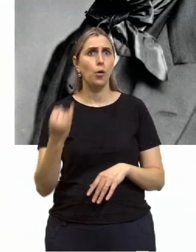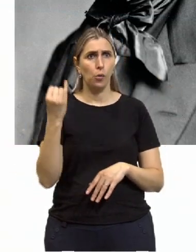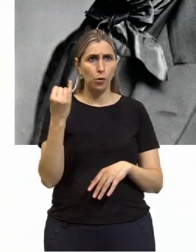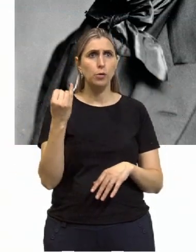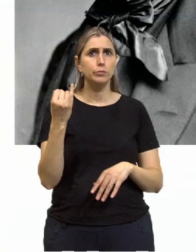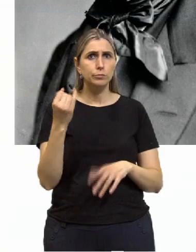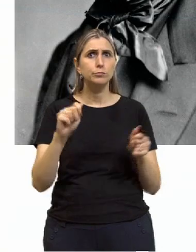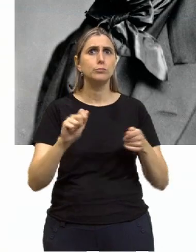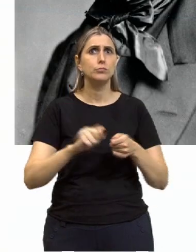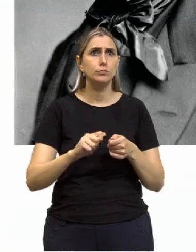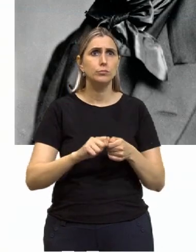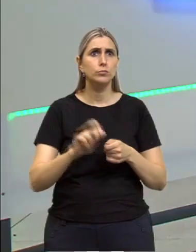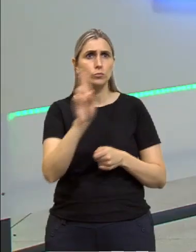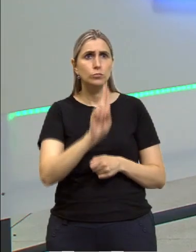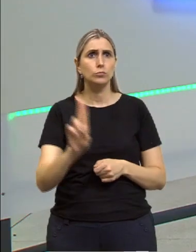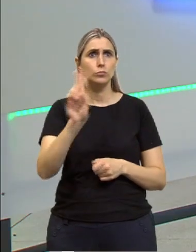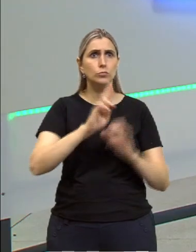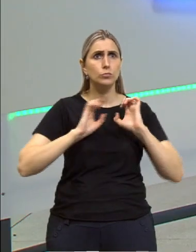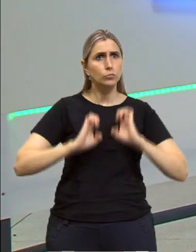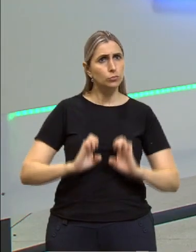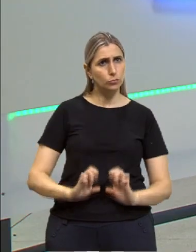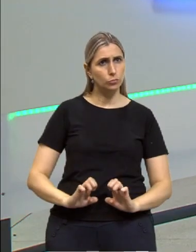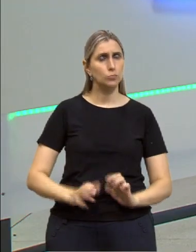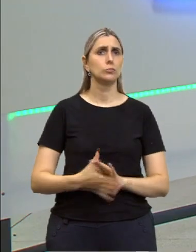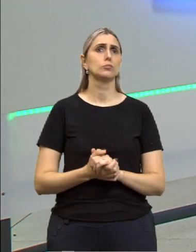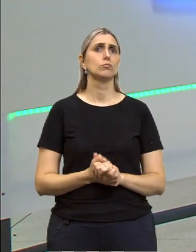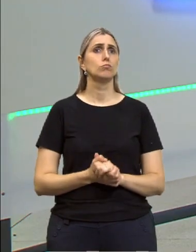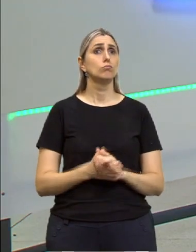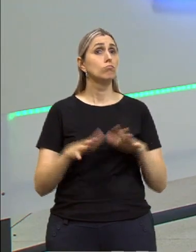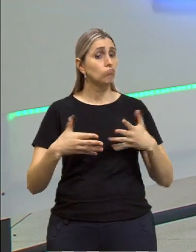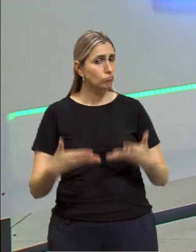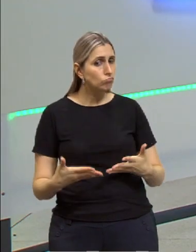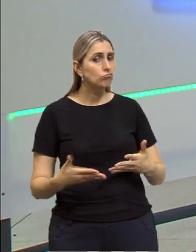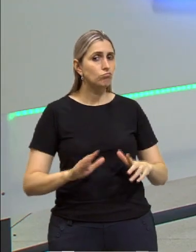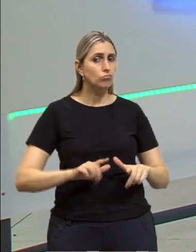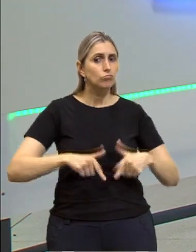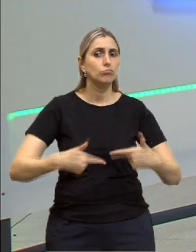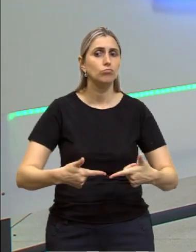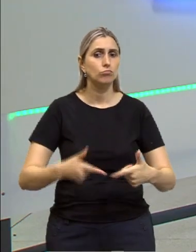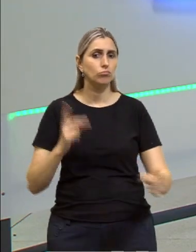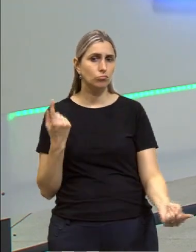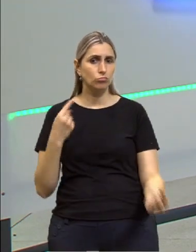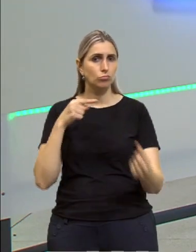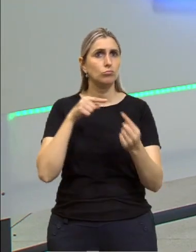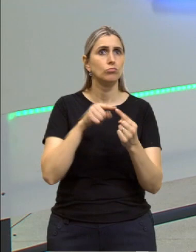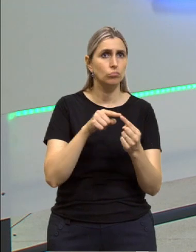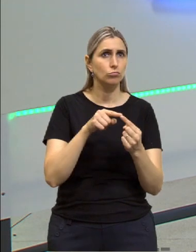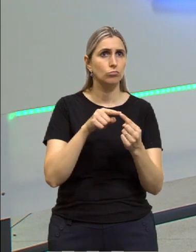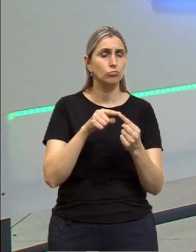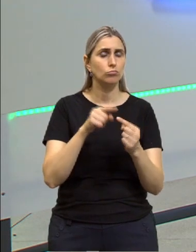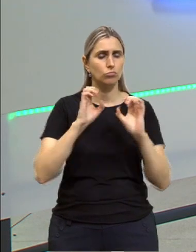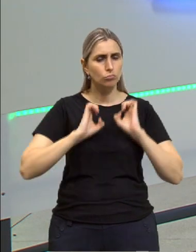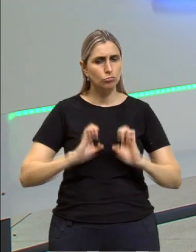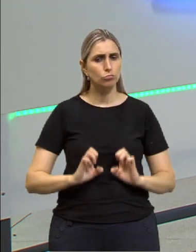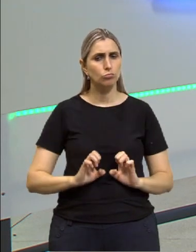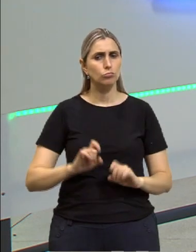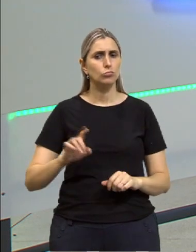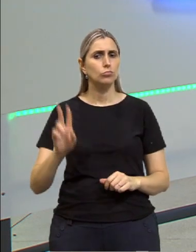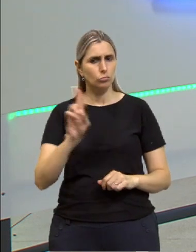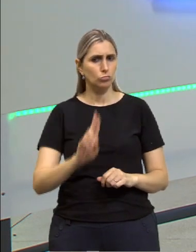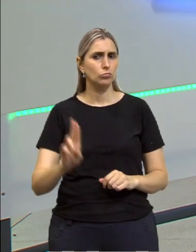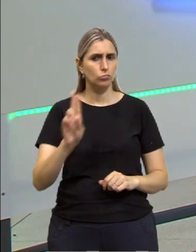isso fala-se em utilitarismo ético. Então há uma utilidade, uma finalidade aí, a ética é útil.